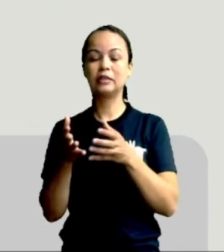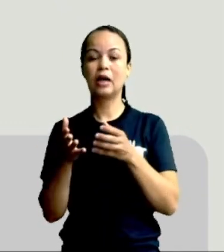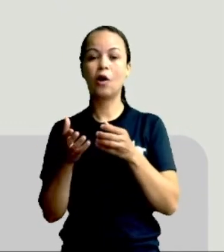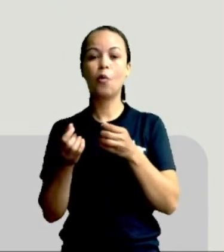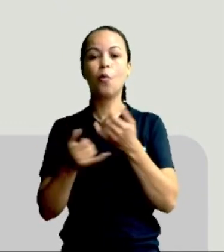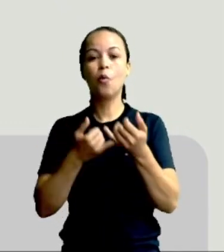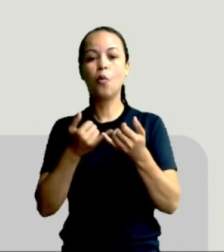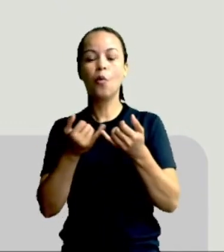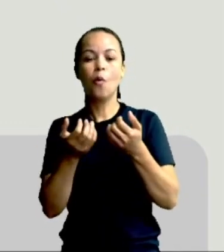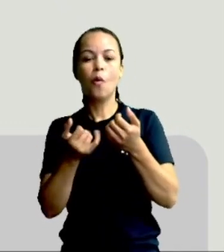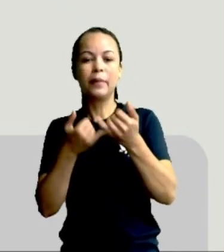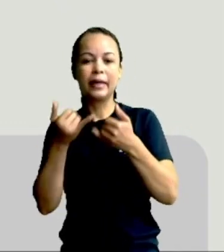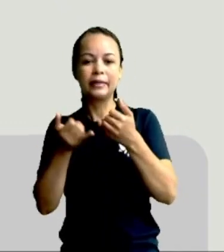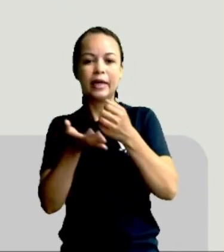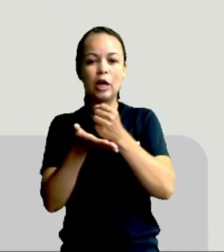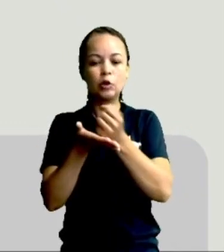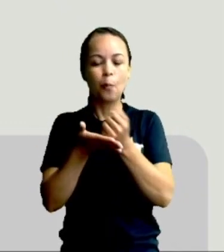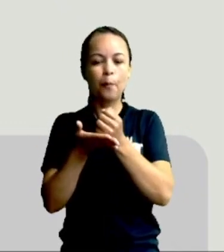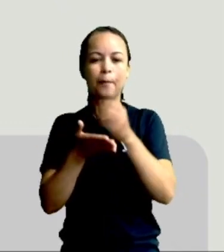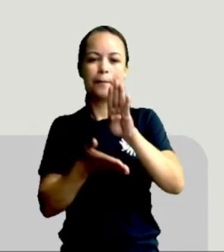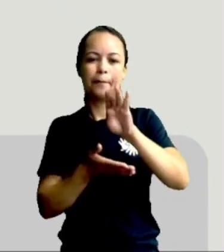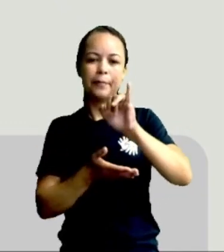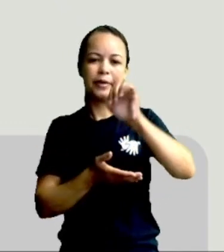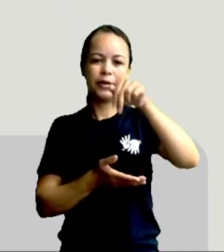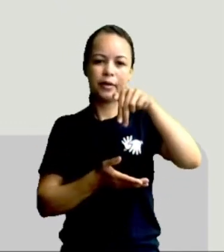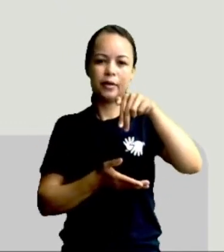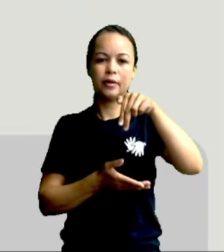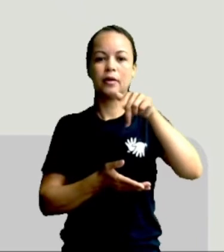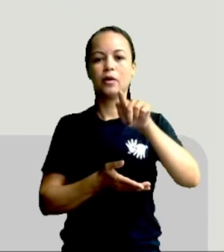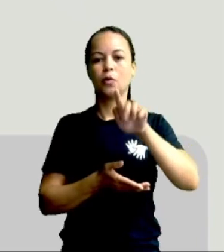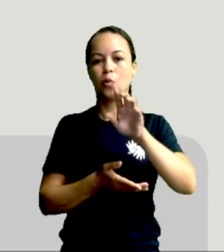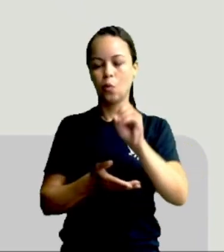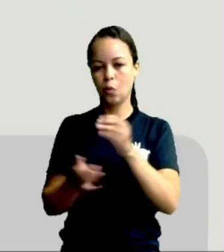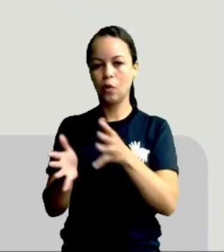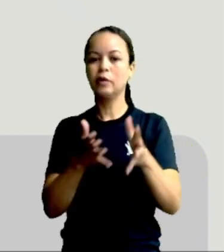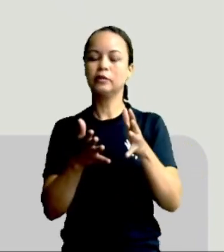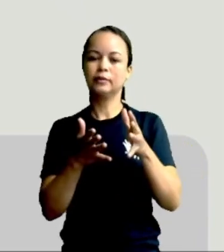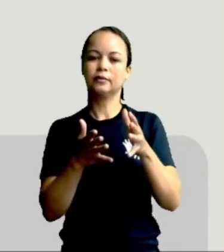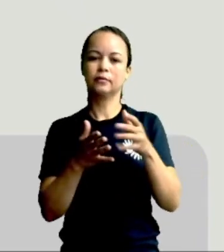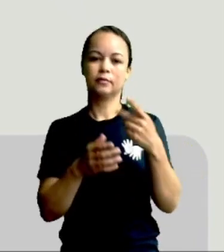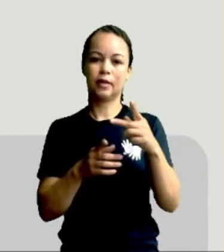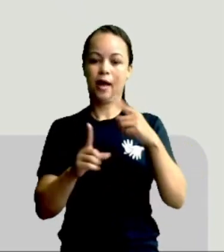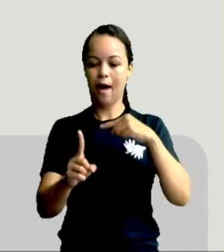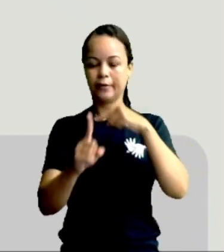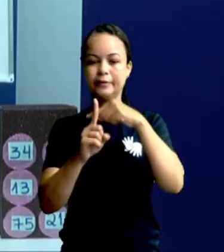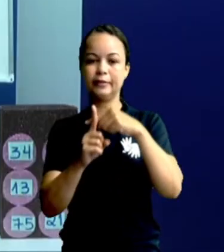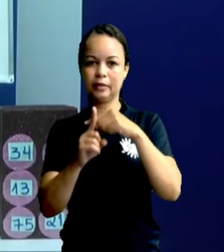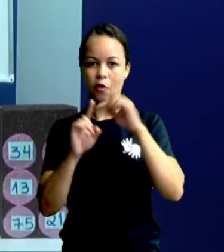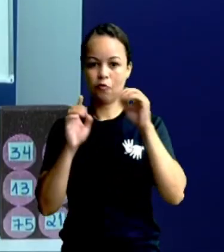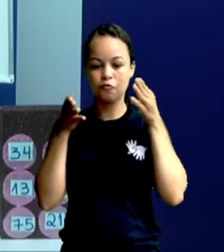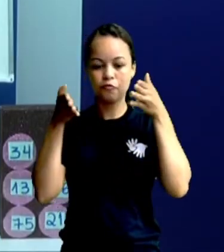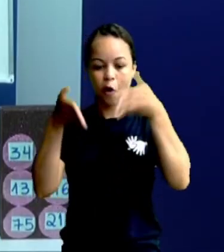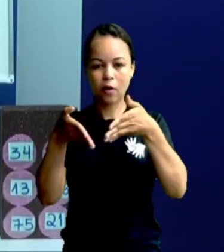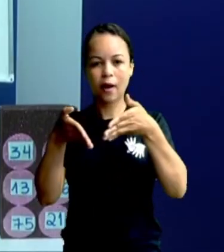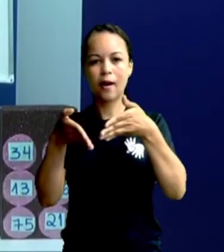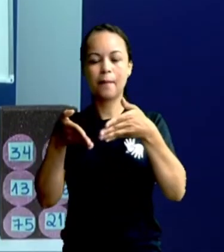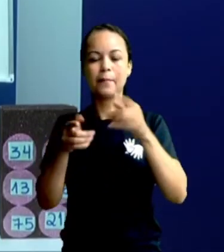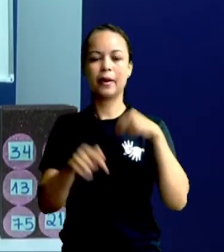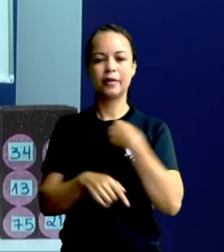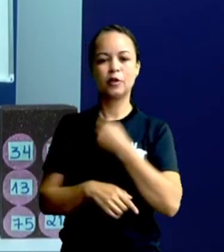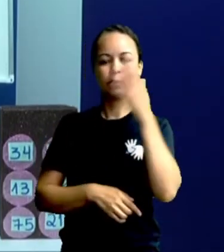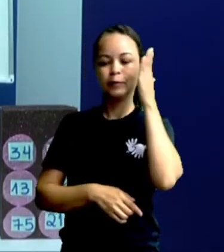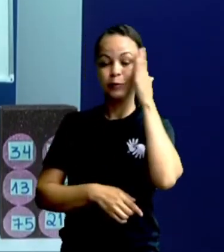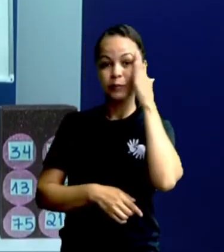adição. Vamos aqui, ó. Vamos focar aqui no nosso bingo da adição, certo? Para a gente poder